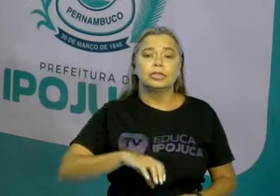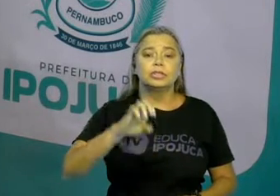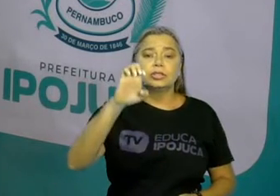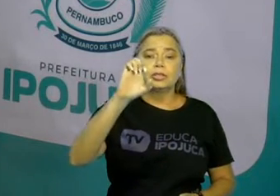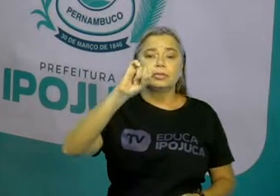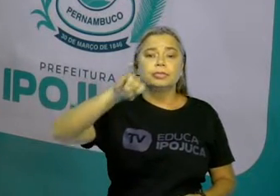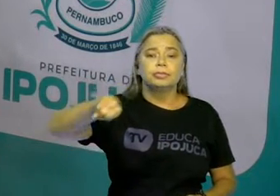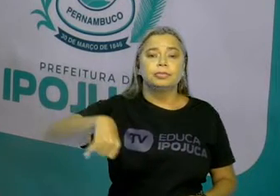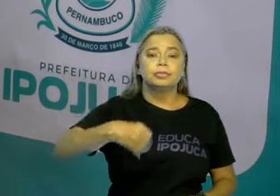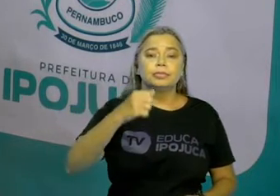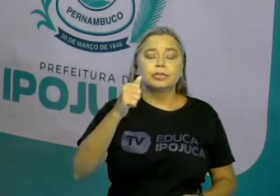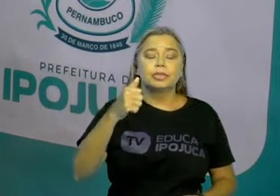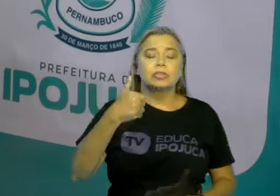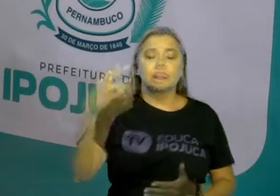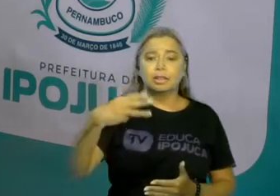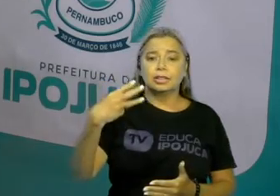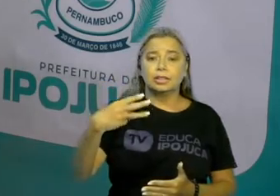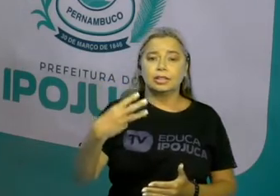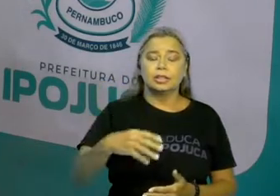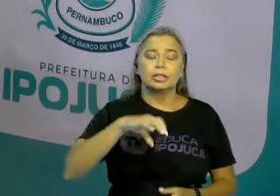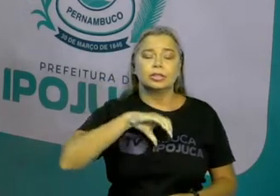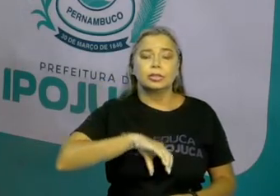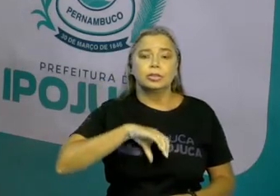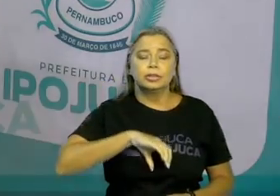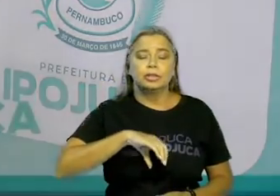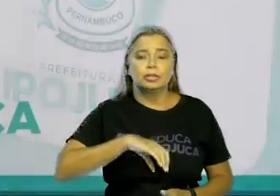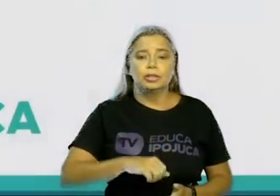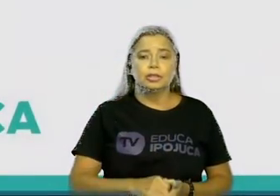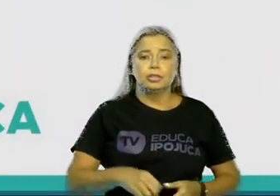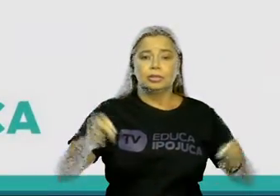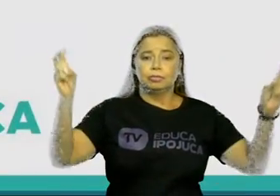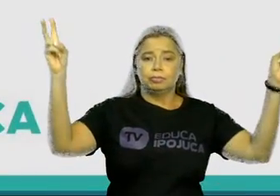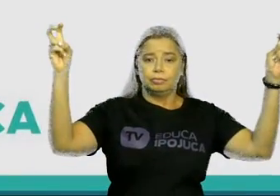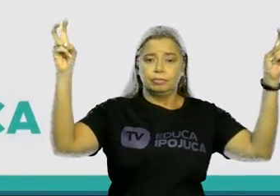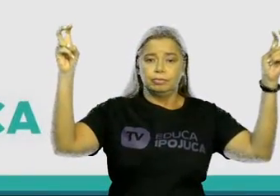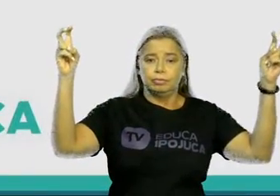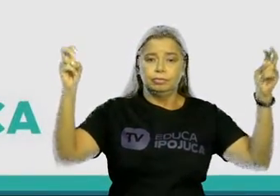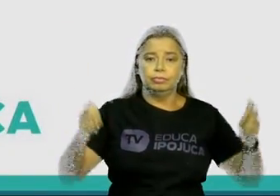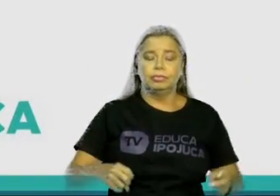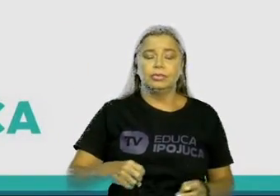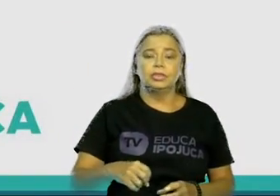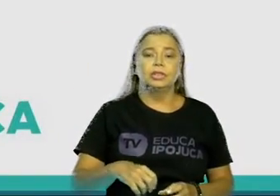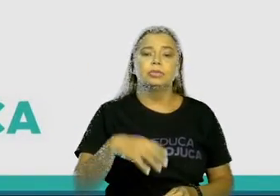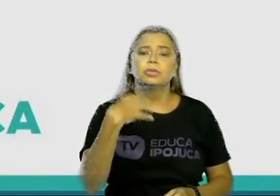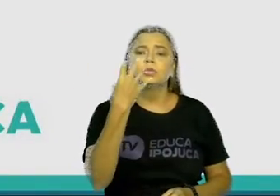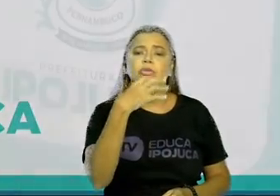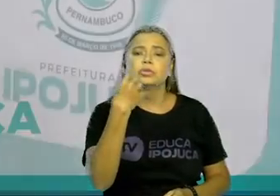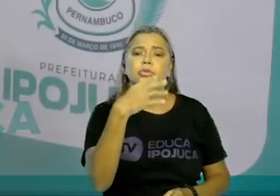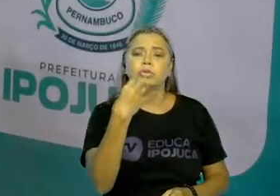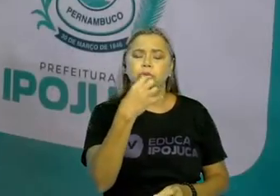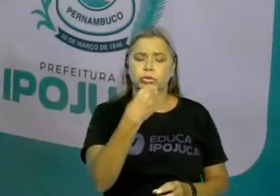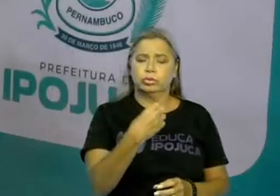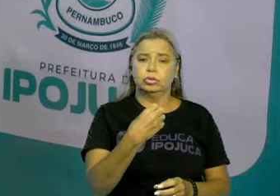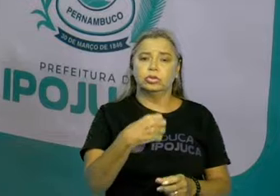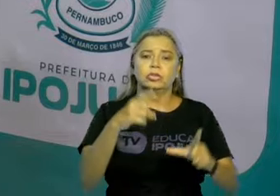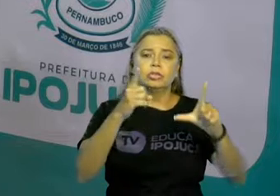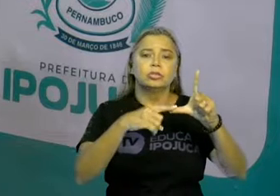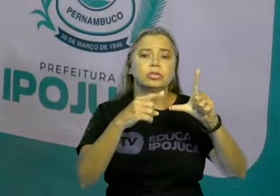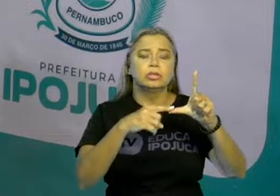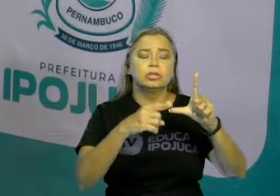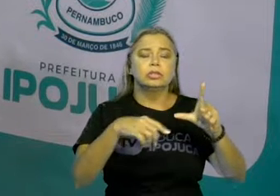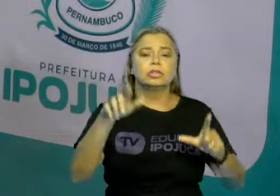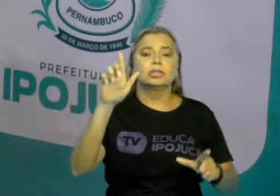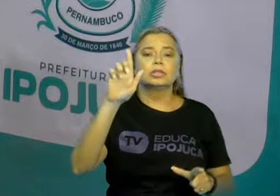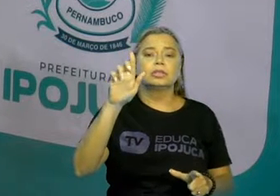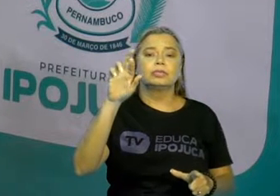jovens e adultos, fase 1. Com o tema, sons das letras e grafia. Portanto, a gente vai entender um